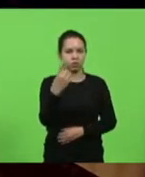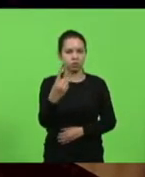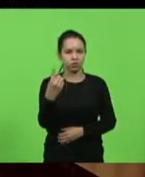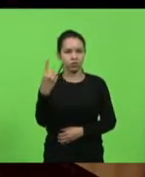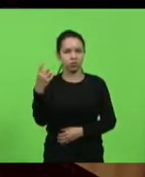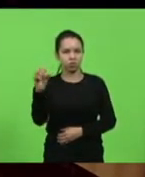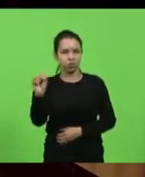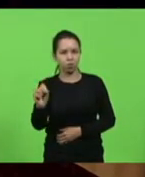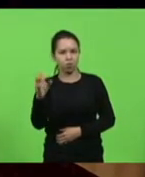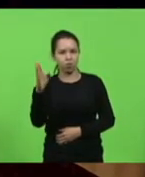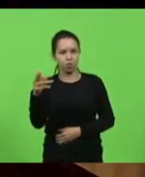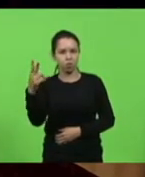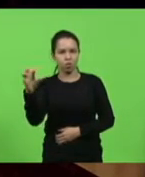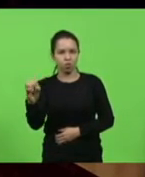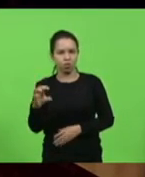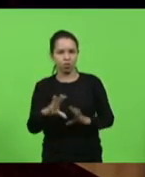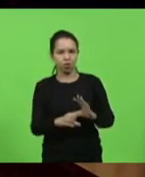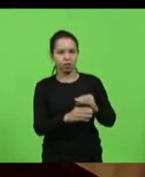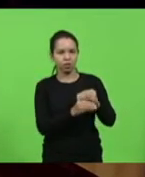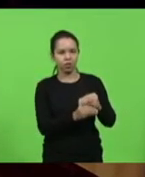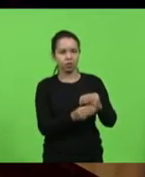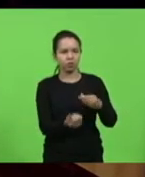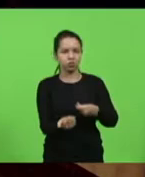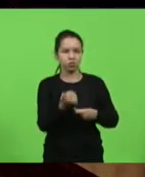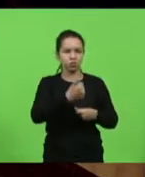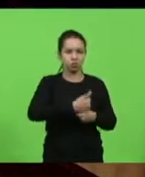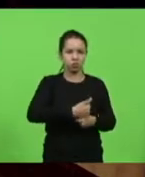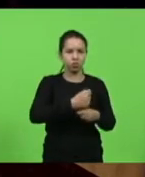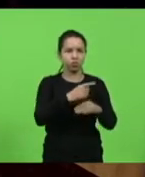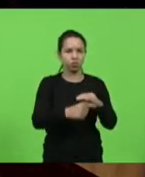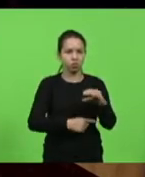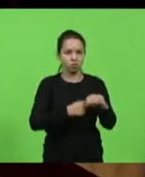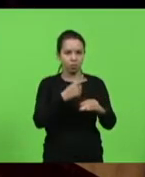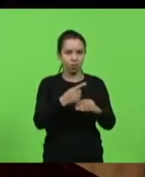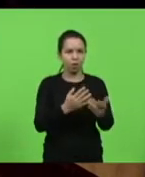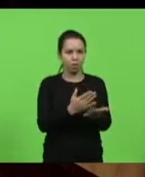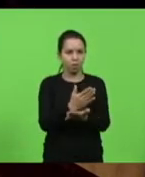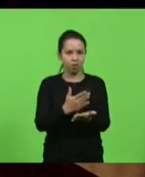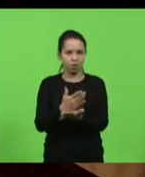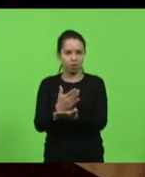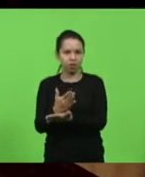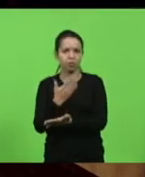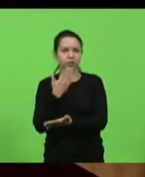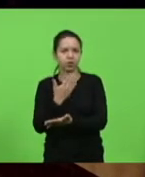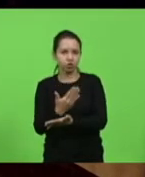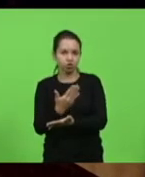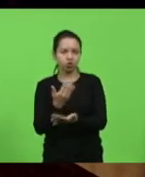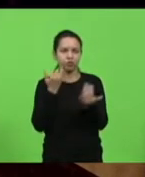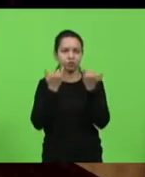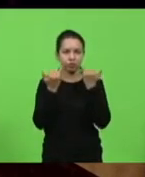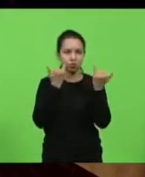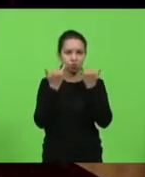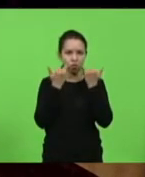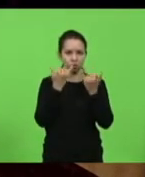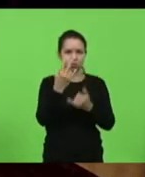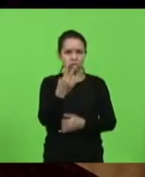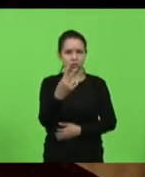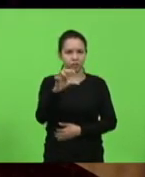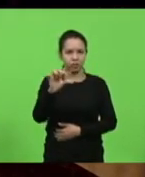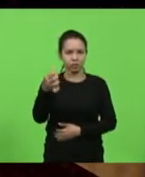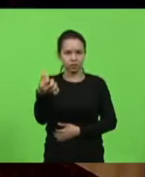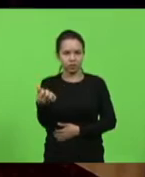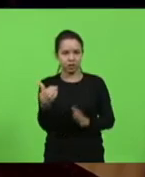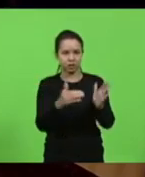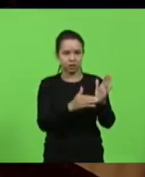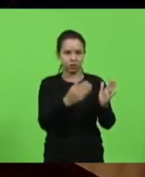com emenda substitutiva global. Foram aprovados os pedidos de informações 296 a